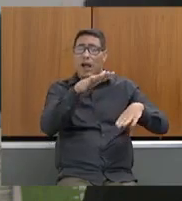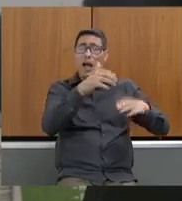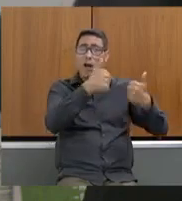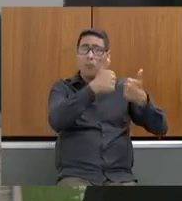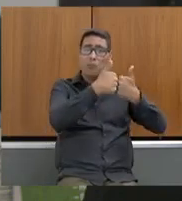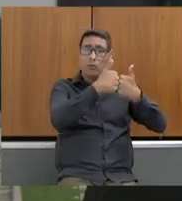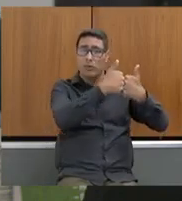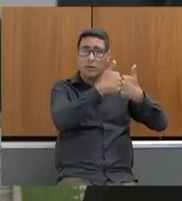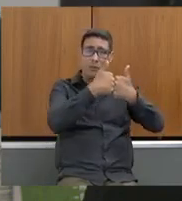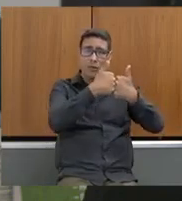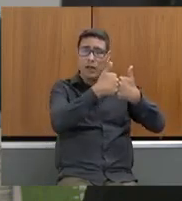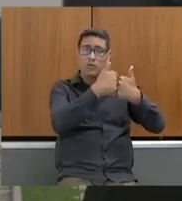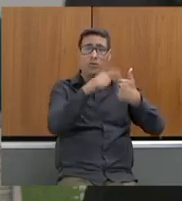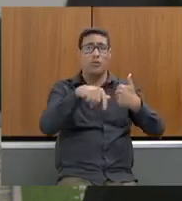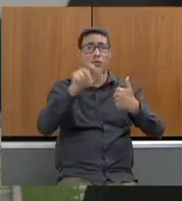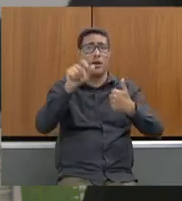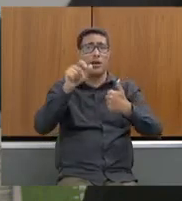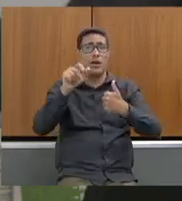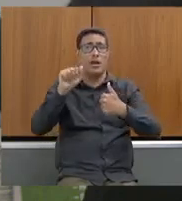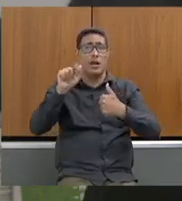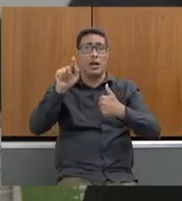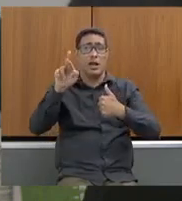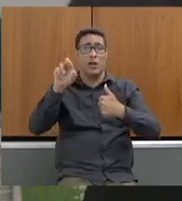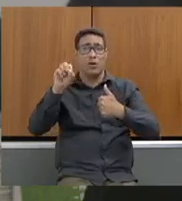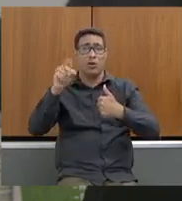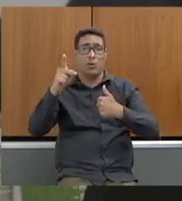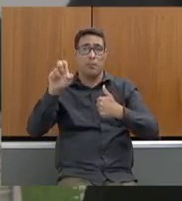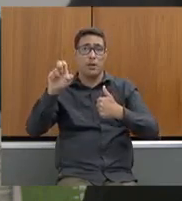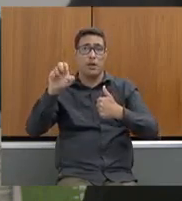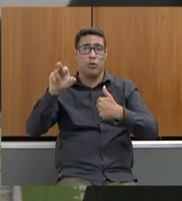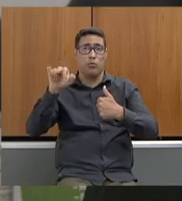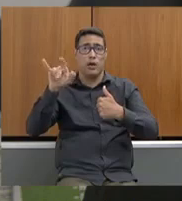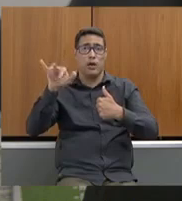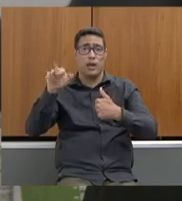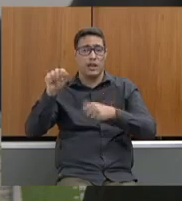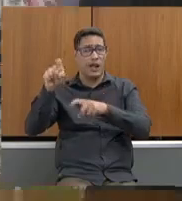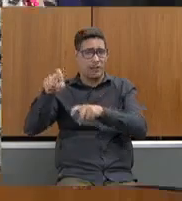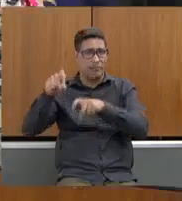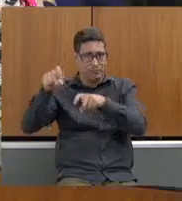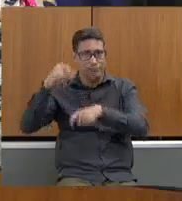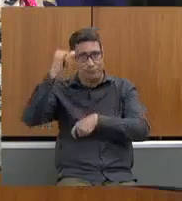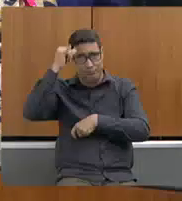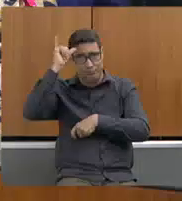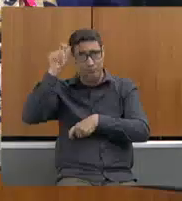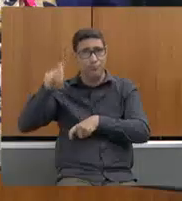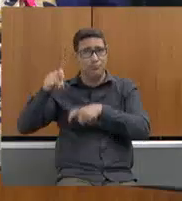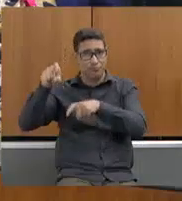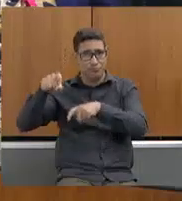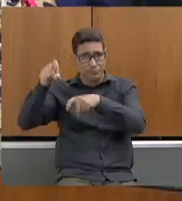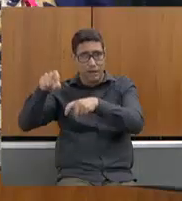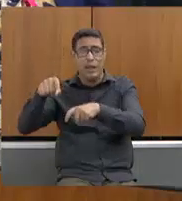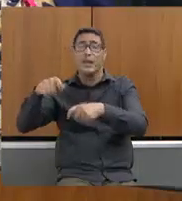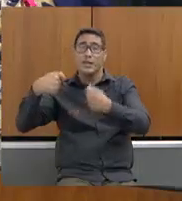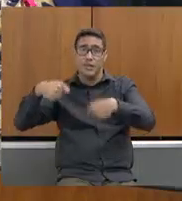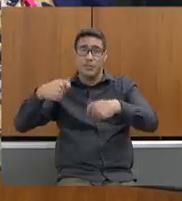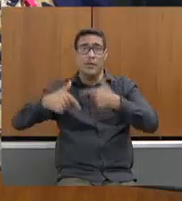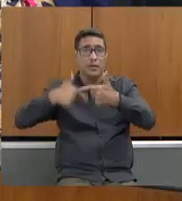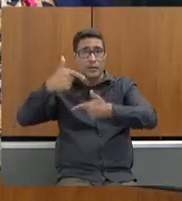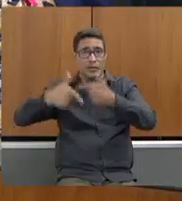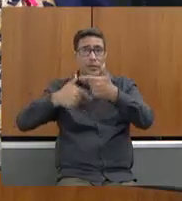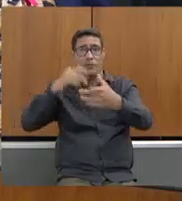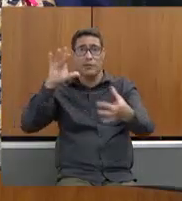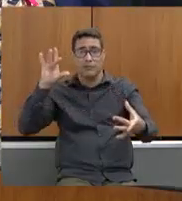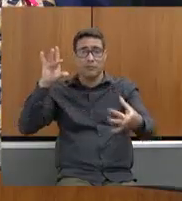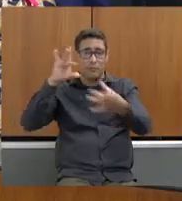com a Agropecuária, com a Secretaria de Agropecuária. Eu acho que tem que trabalhar conjunto, de forma sinérgica,